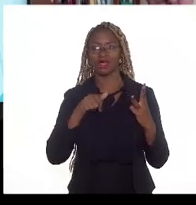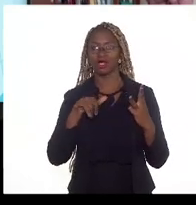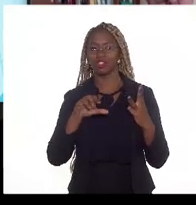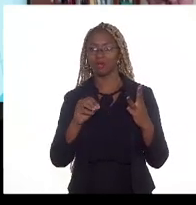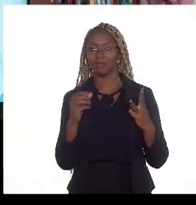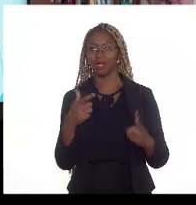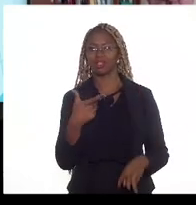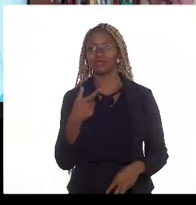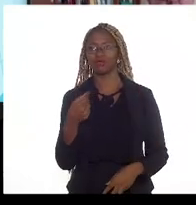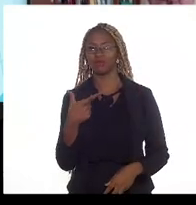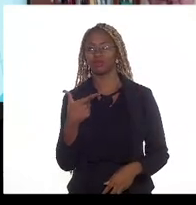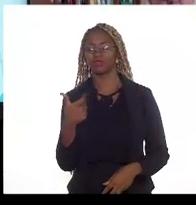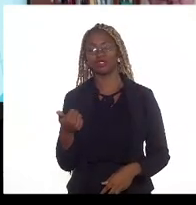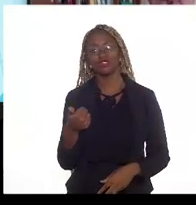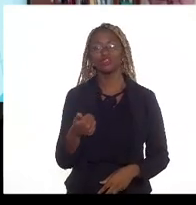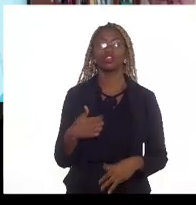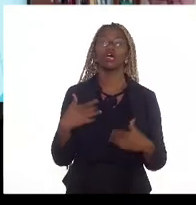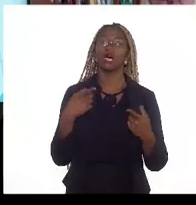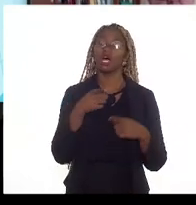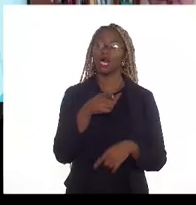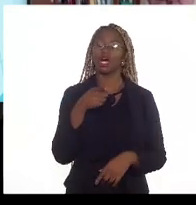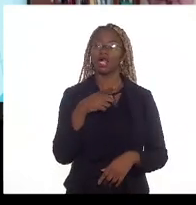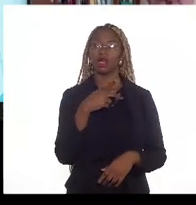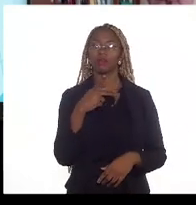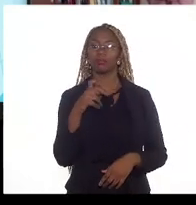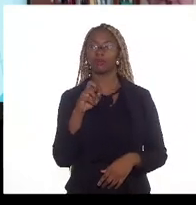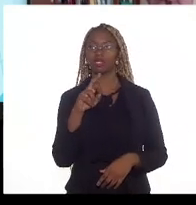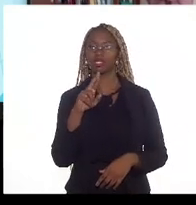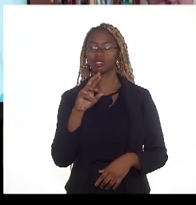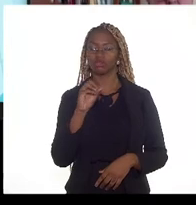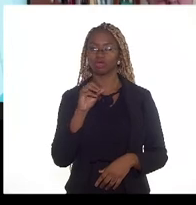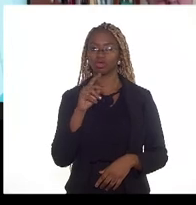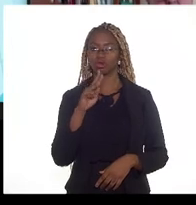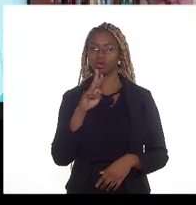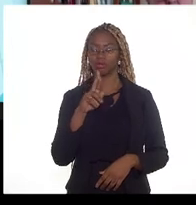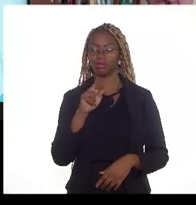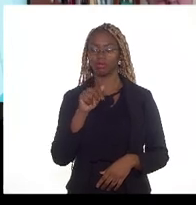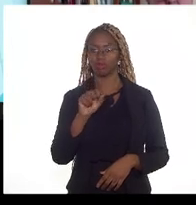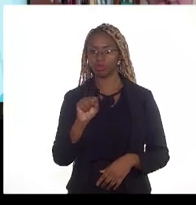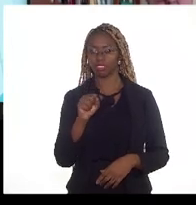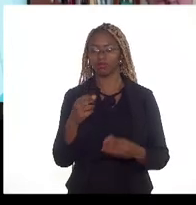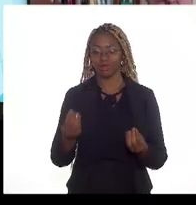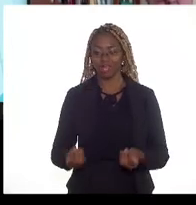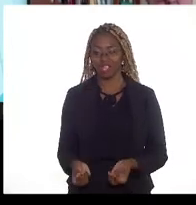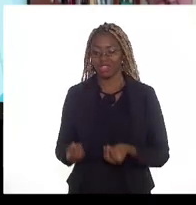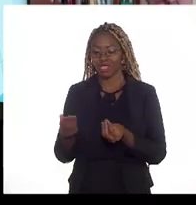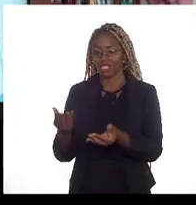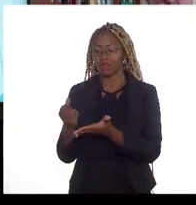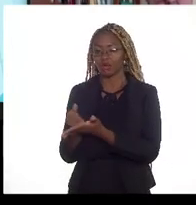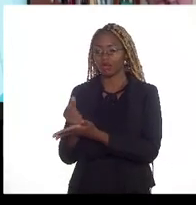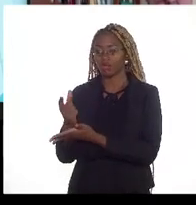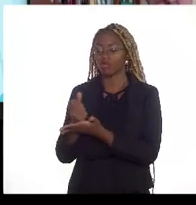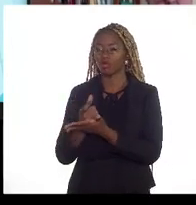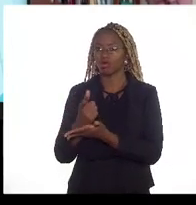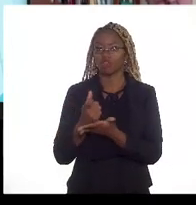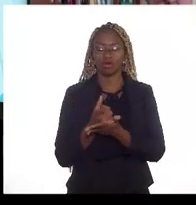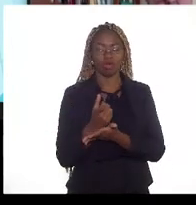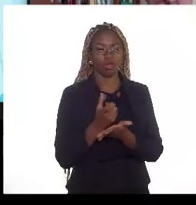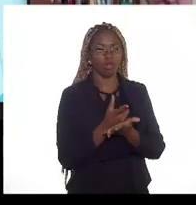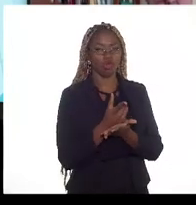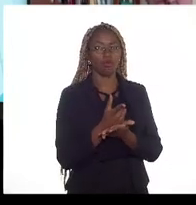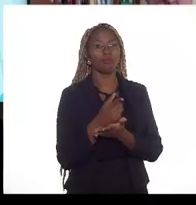2021 ela vai fornecer aos seus compradores de molécula a